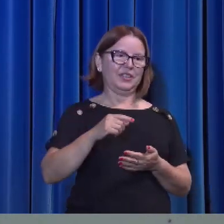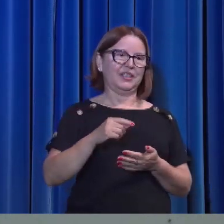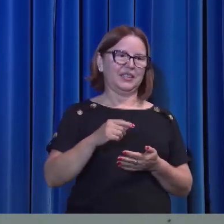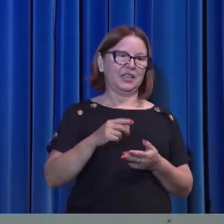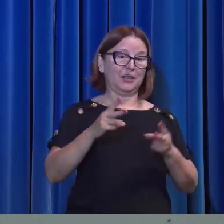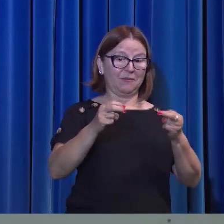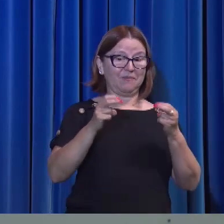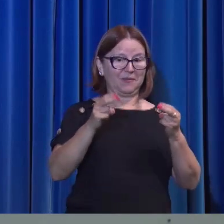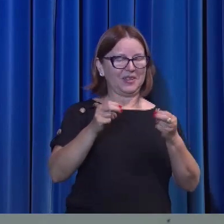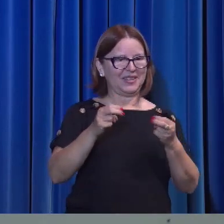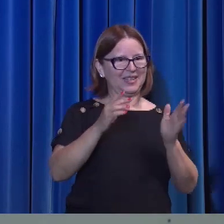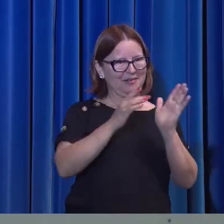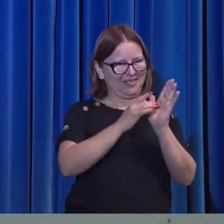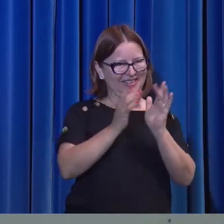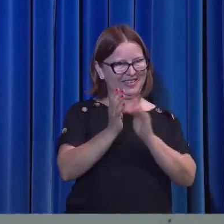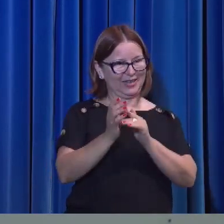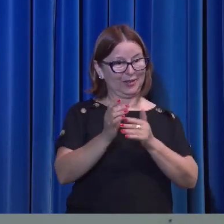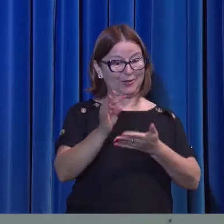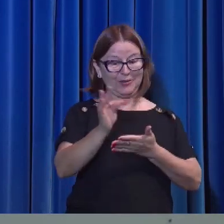no texto.